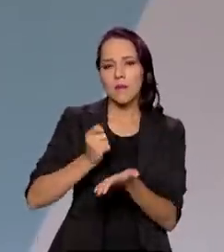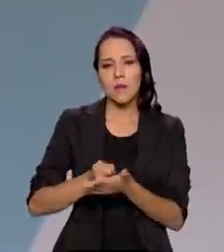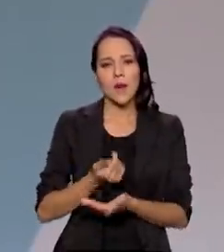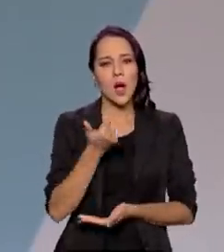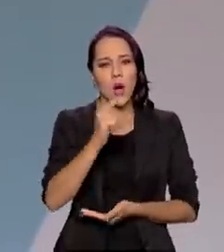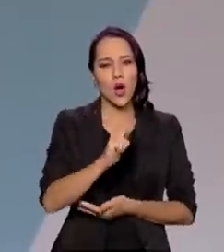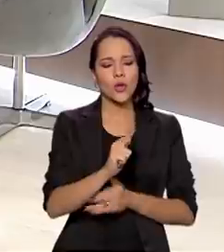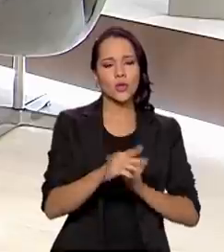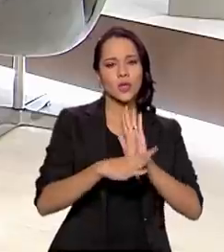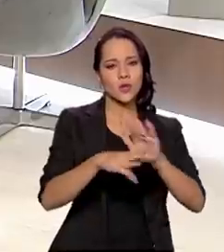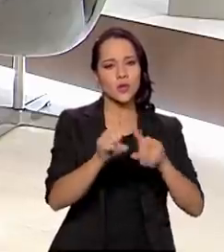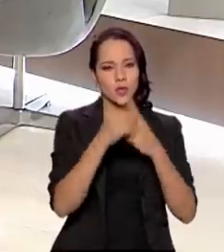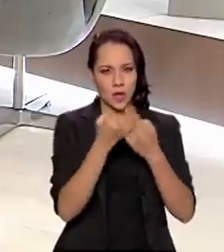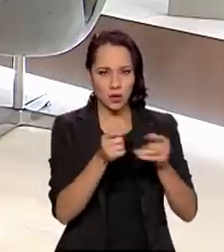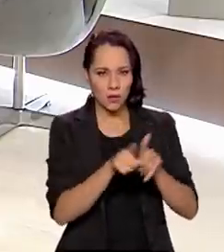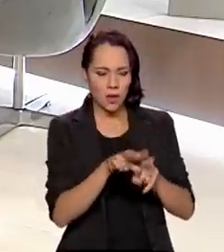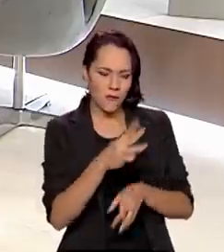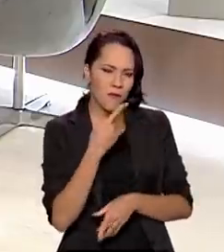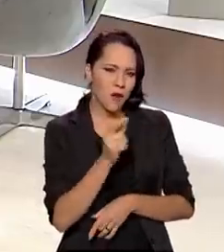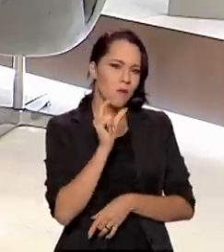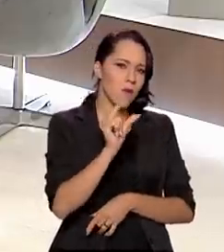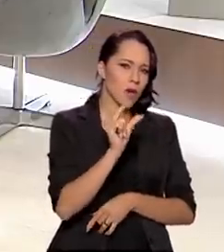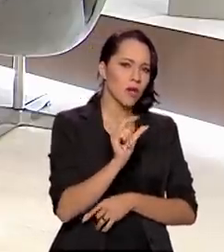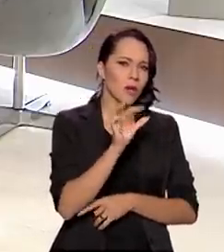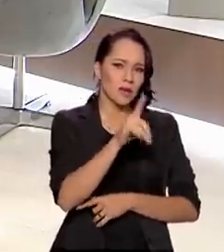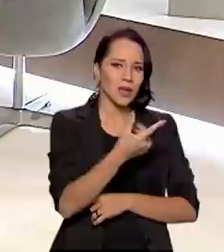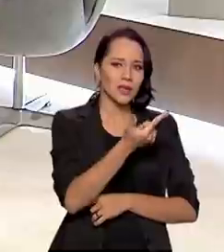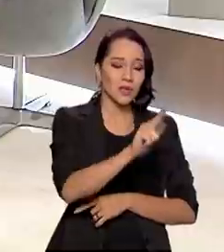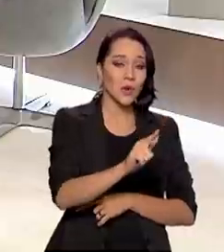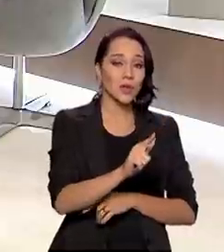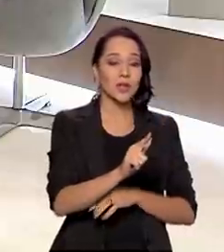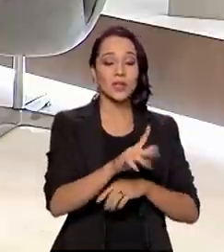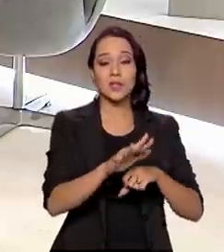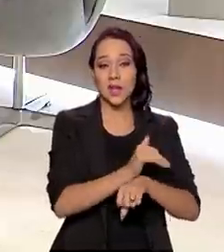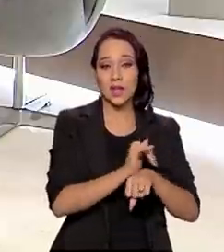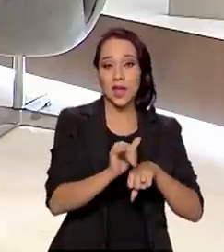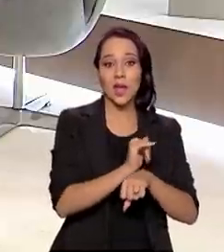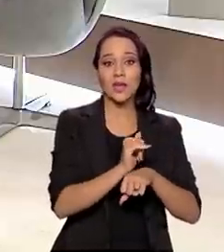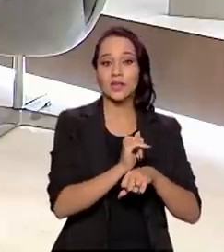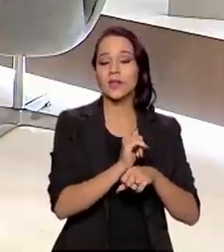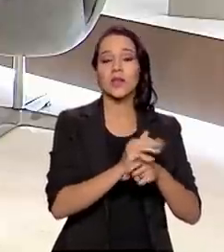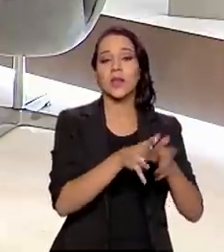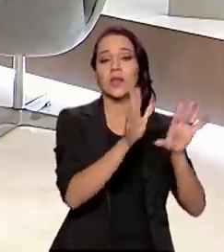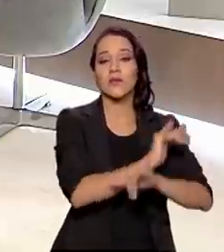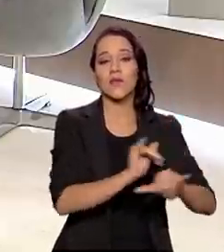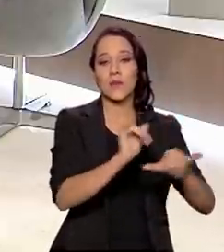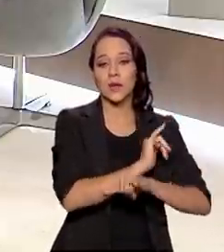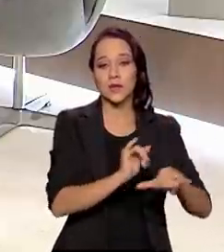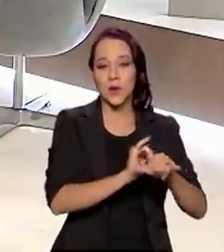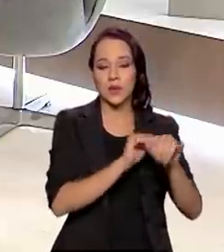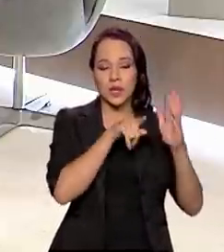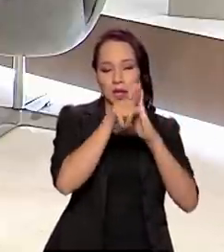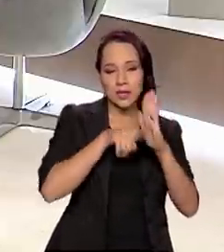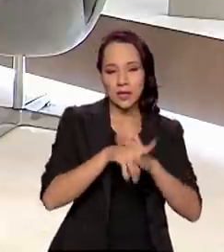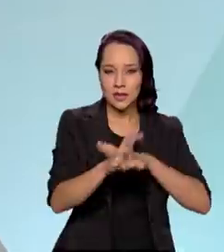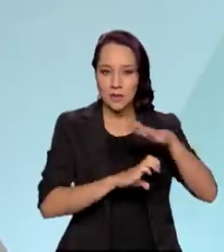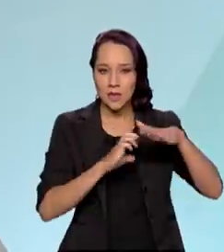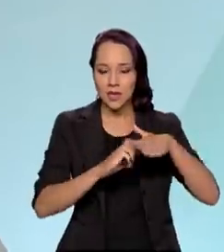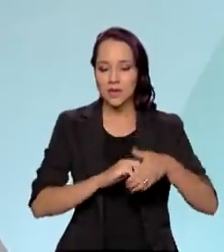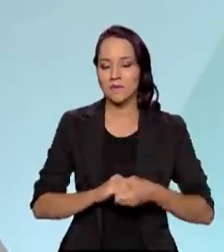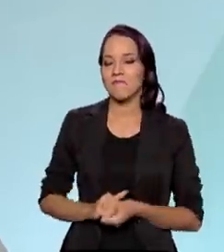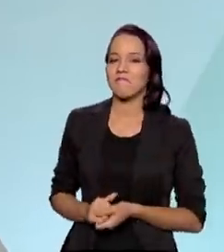sociais também. queria que o senhor falasse um pouquinho dessas outras funções e processamento de dados da empresa.